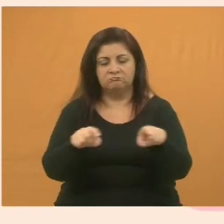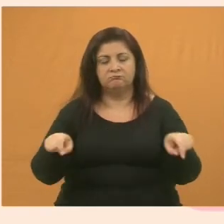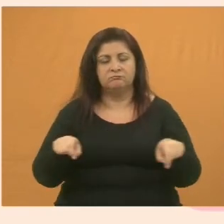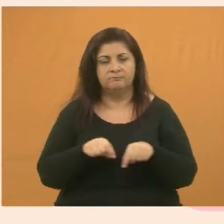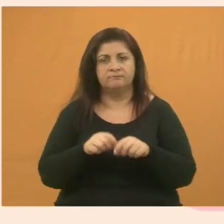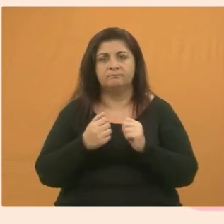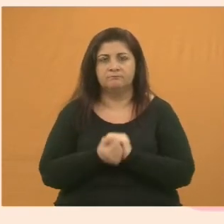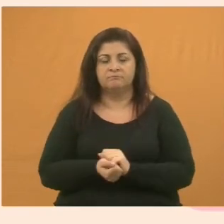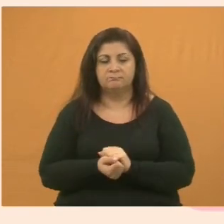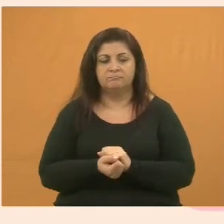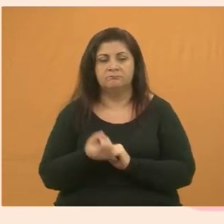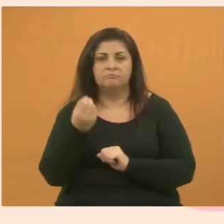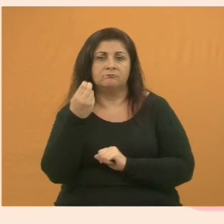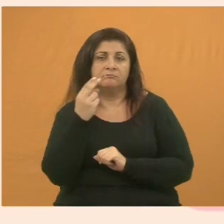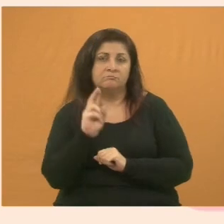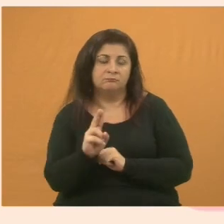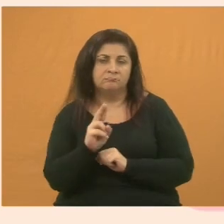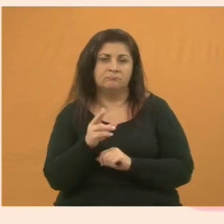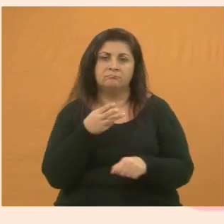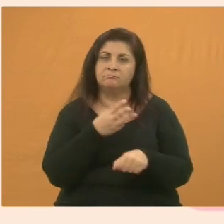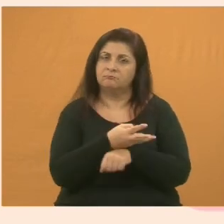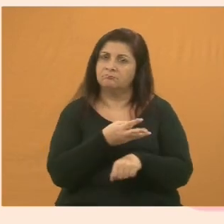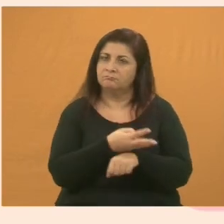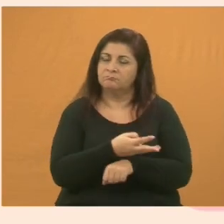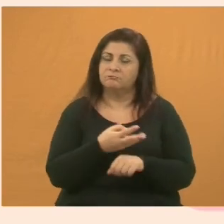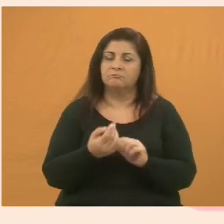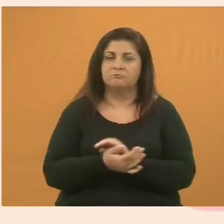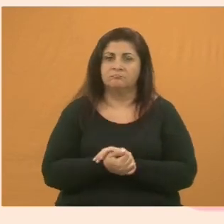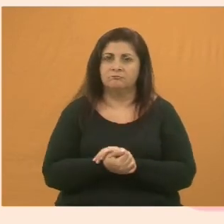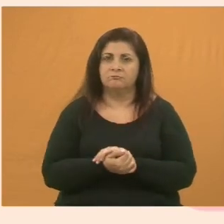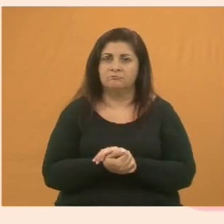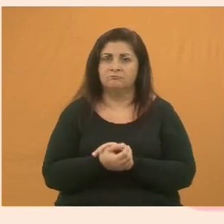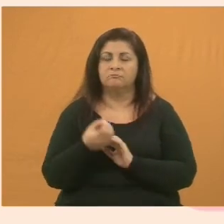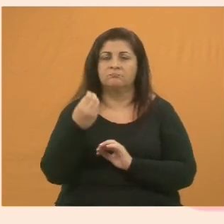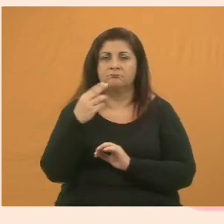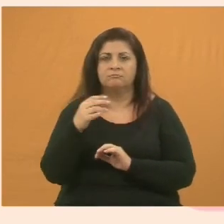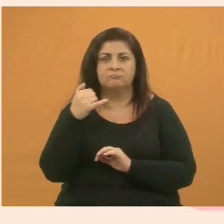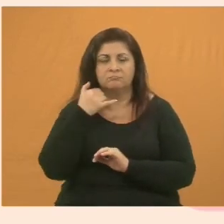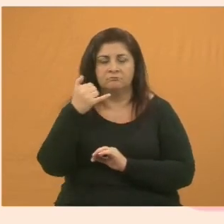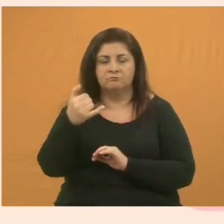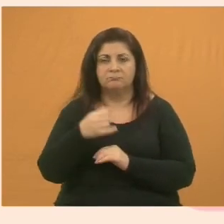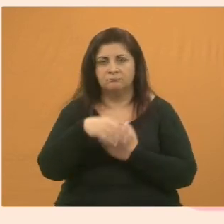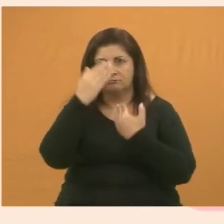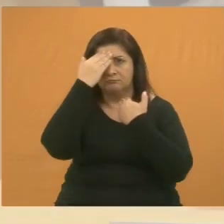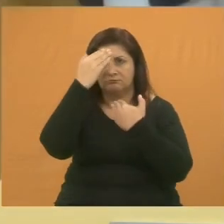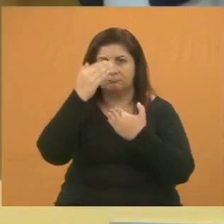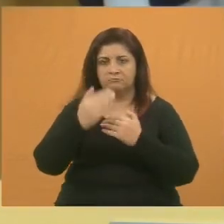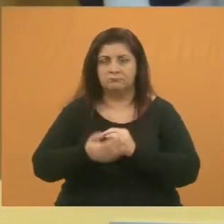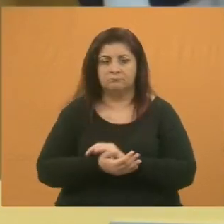ou pelo contato pelo WhatsApp ou contato pelo próprio telefone do gabinete. Está bom? Obrigada.